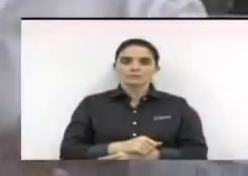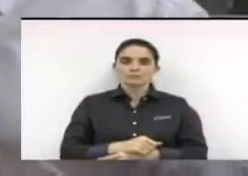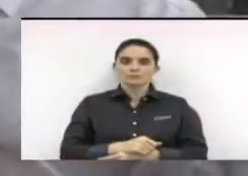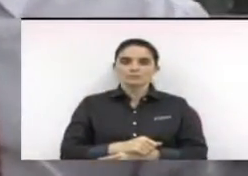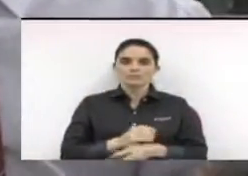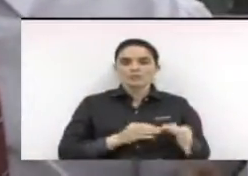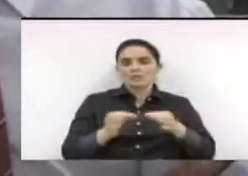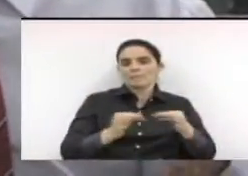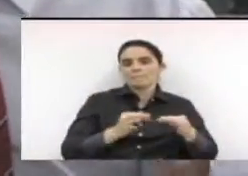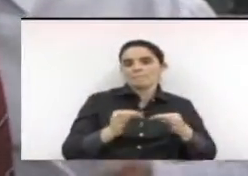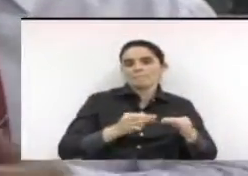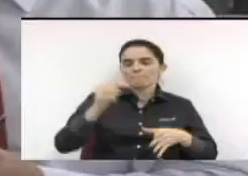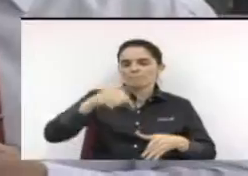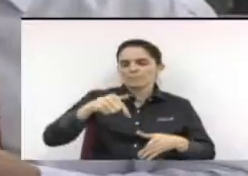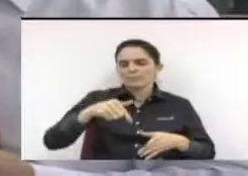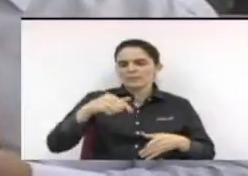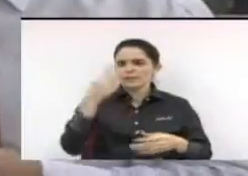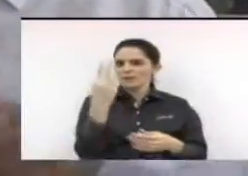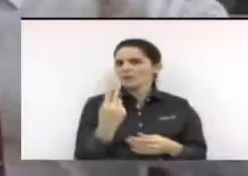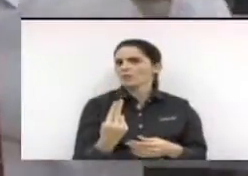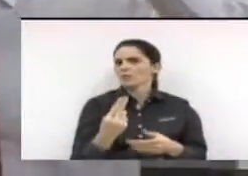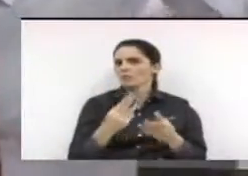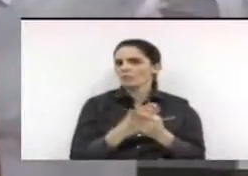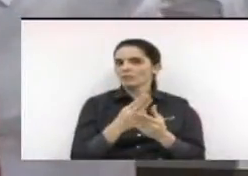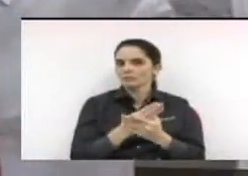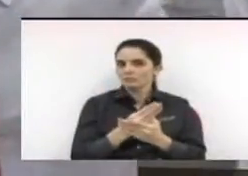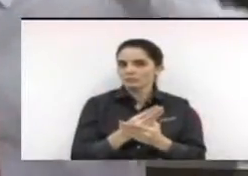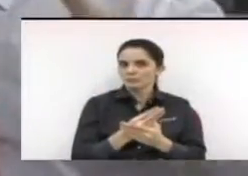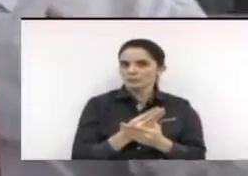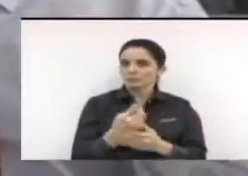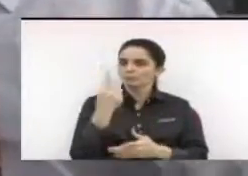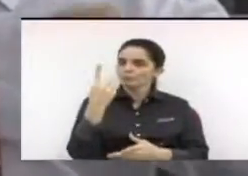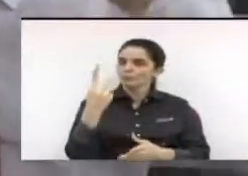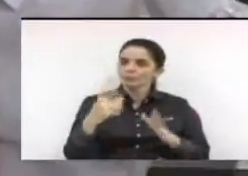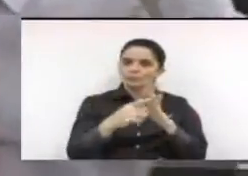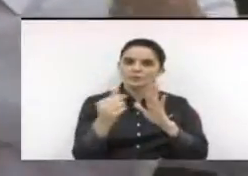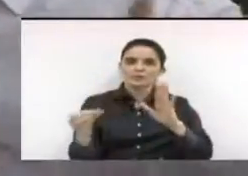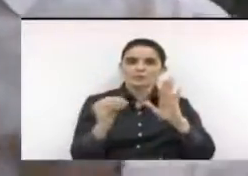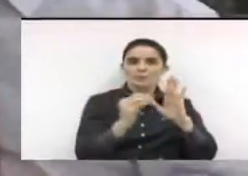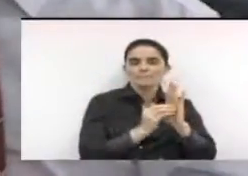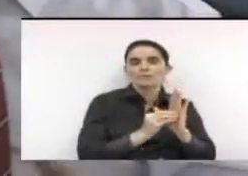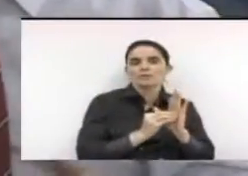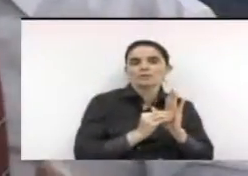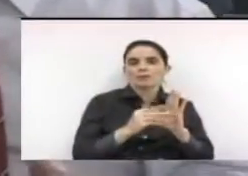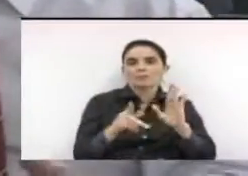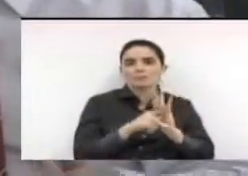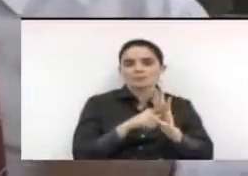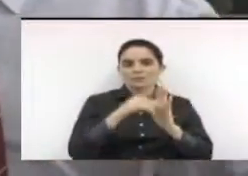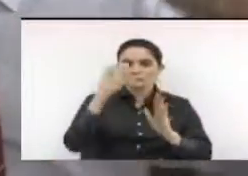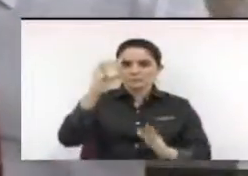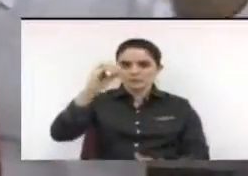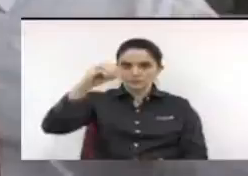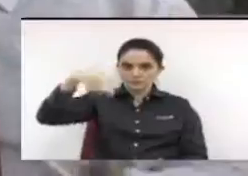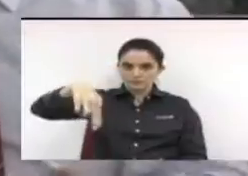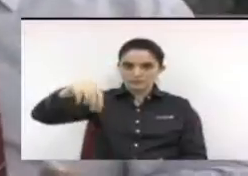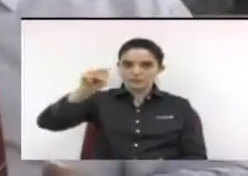aqui na casa e agora nós temos a oportunidade por uma emenda constitucional. Depois passarei para todos os senhores a